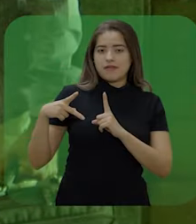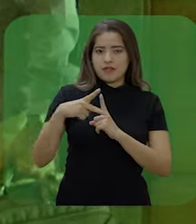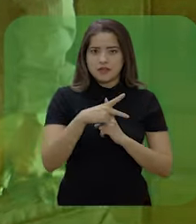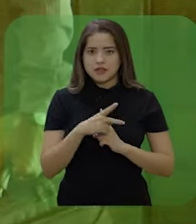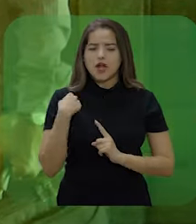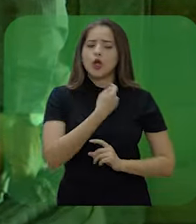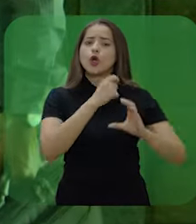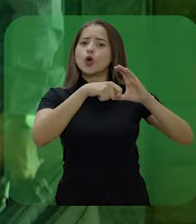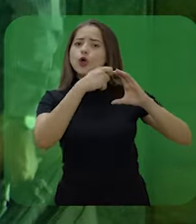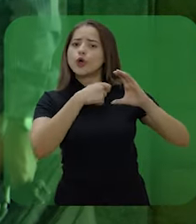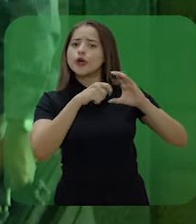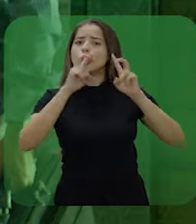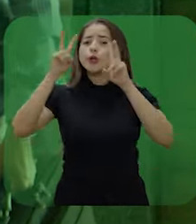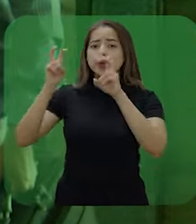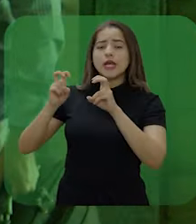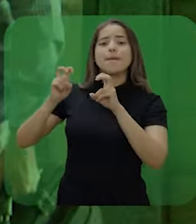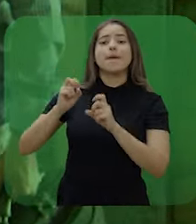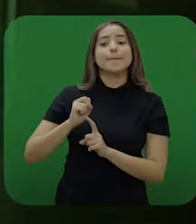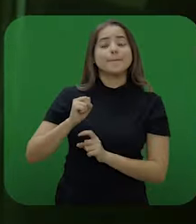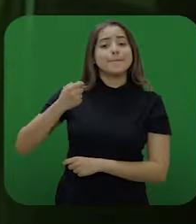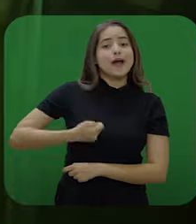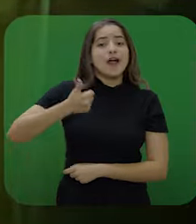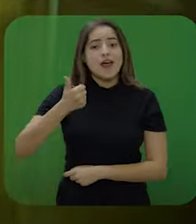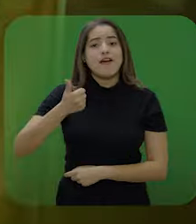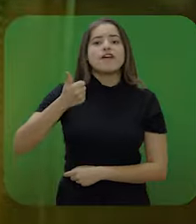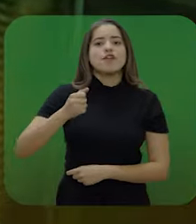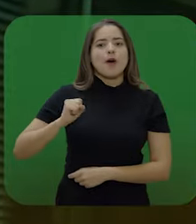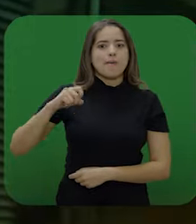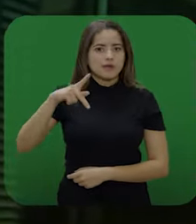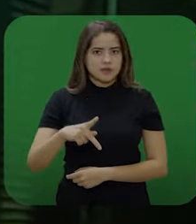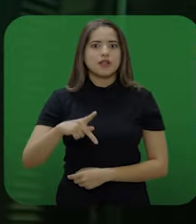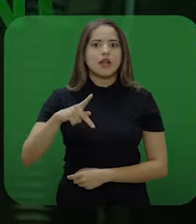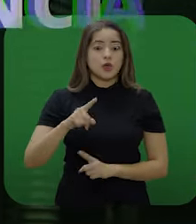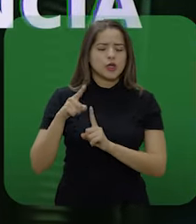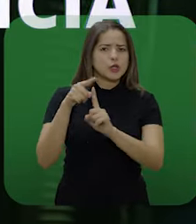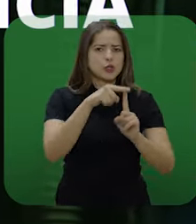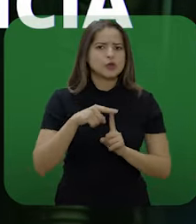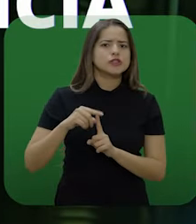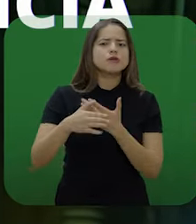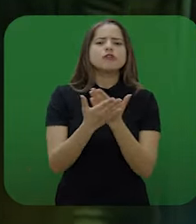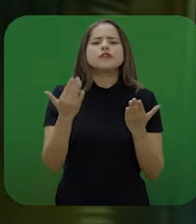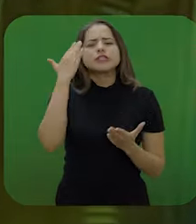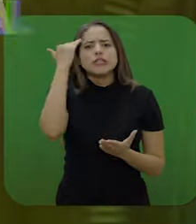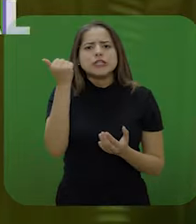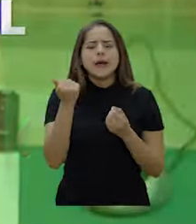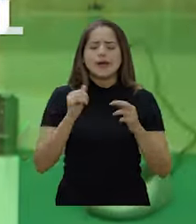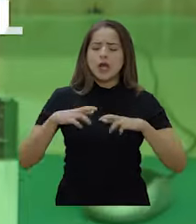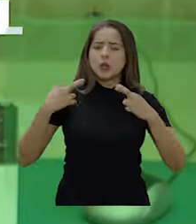vamos falar um pouco sobre o benefício de aposentadoria, tipos de aposentadoria e também sobre o abono permanência,